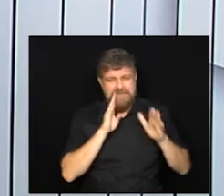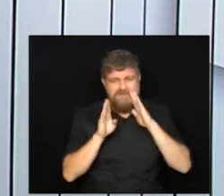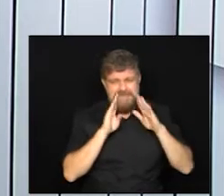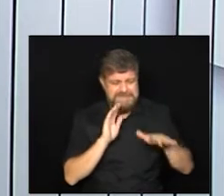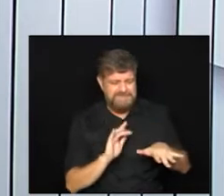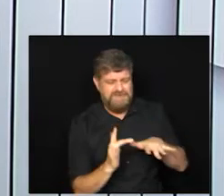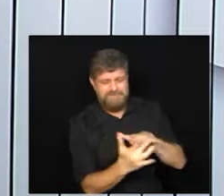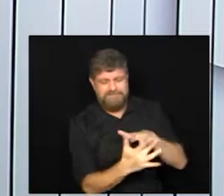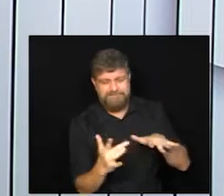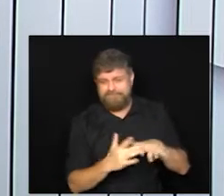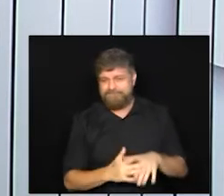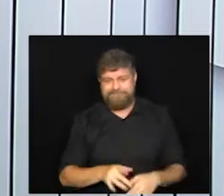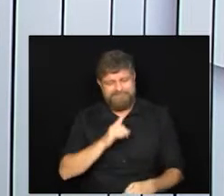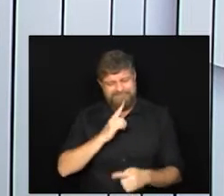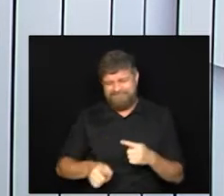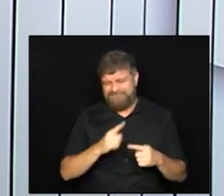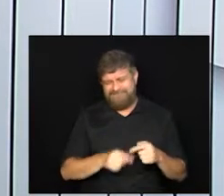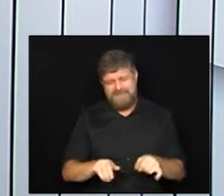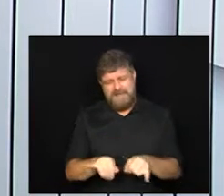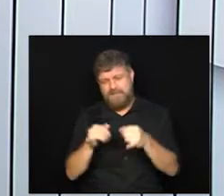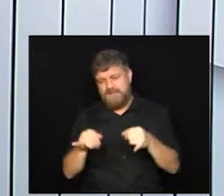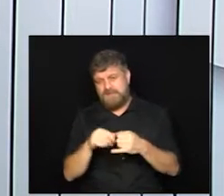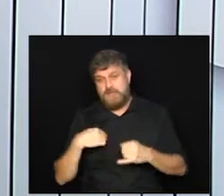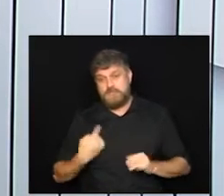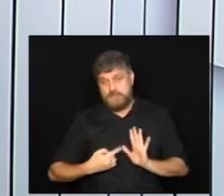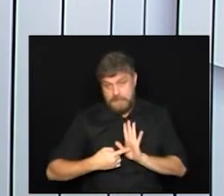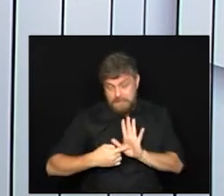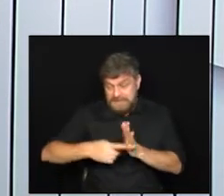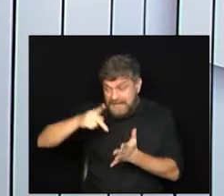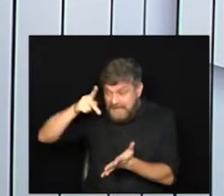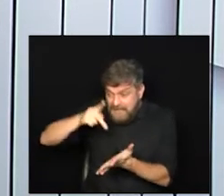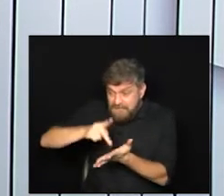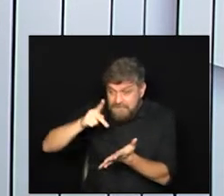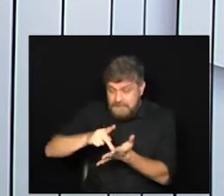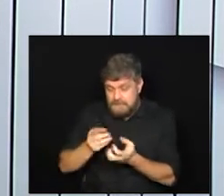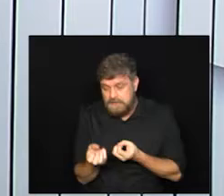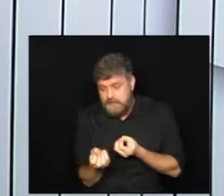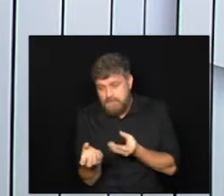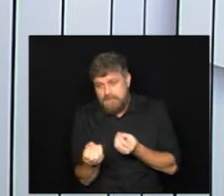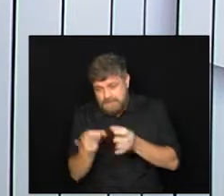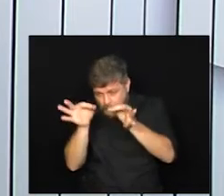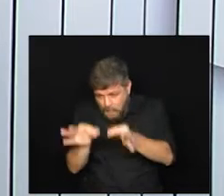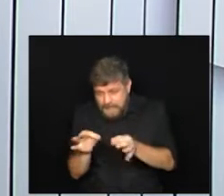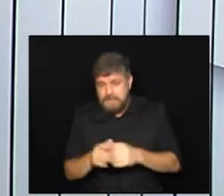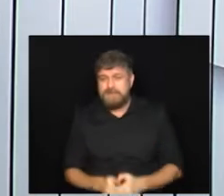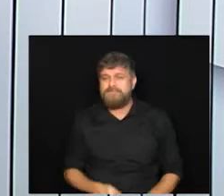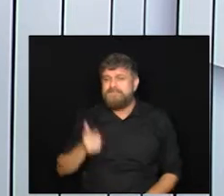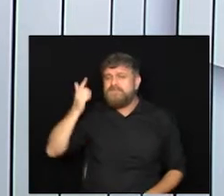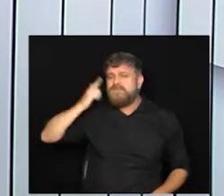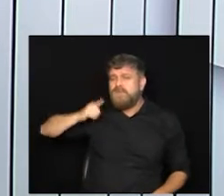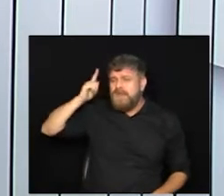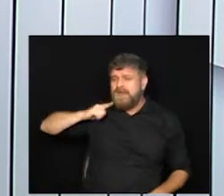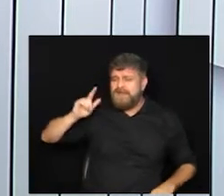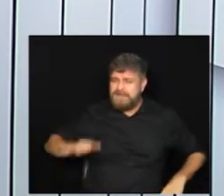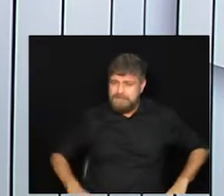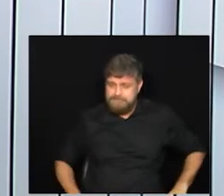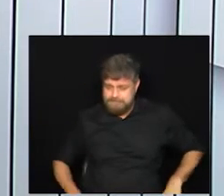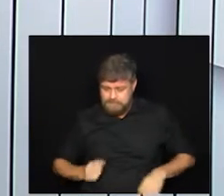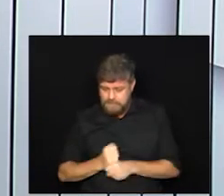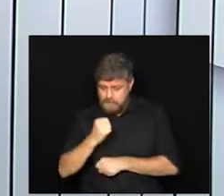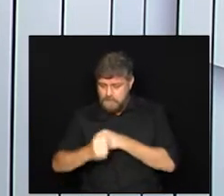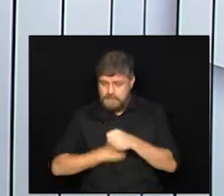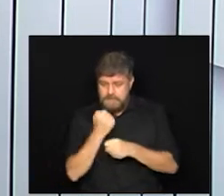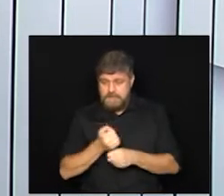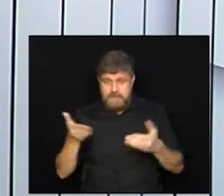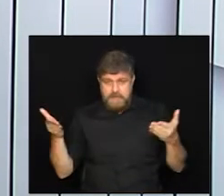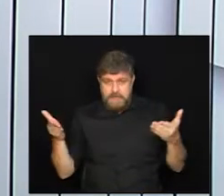momento então da gente mostrar o que realmente acontece Olorina no início deste ano logo